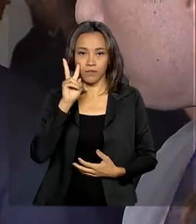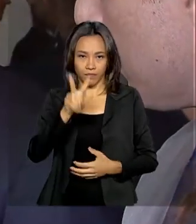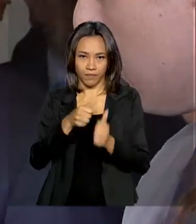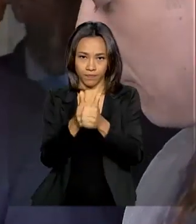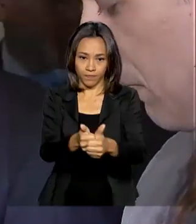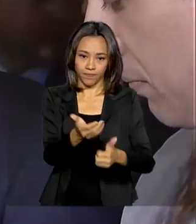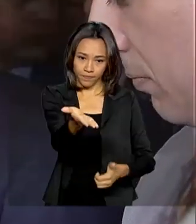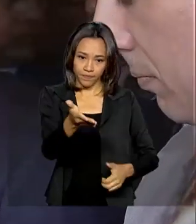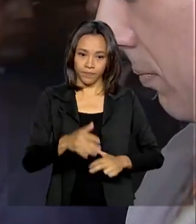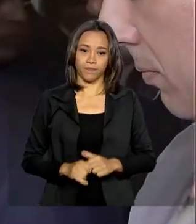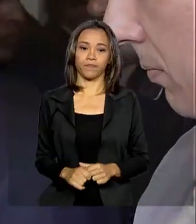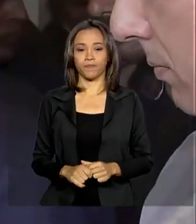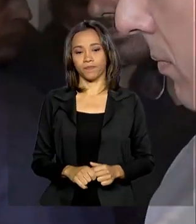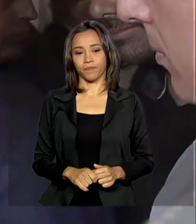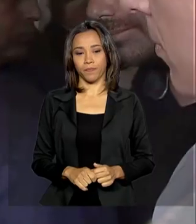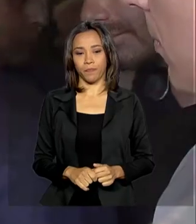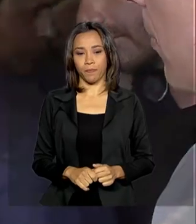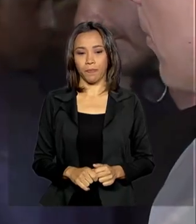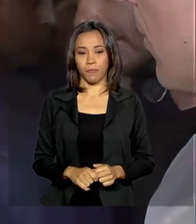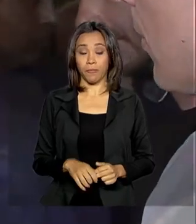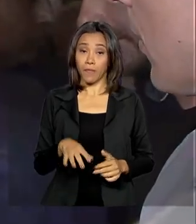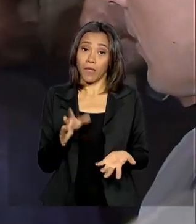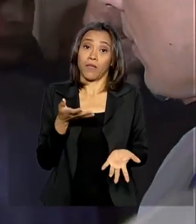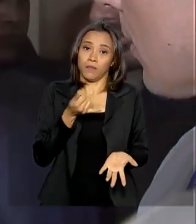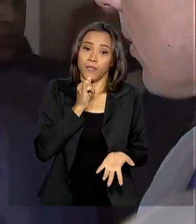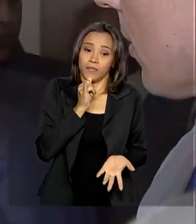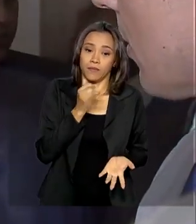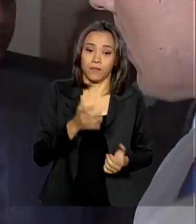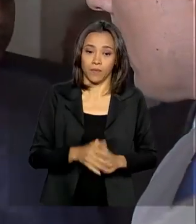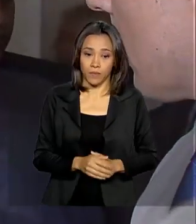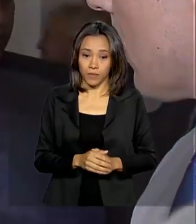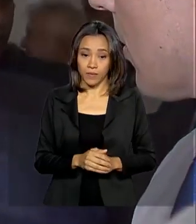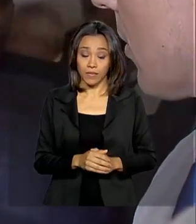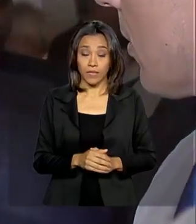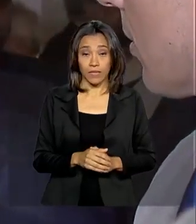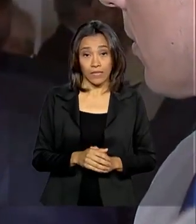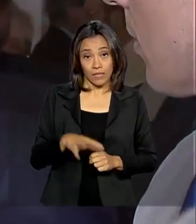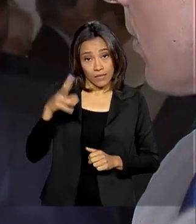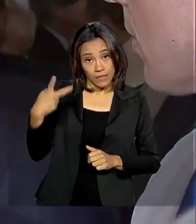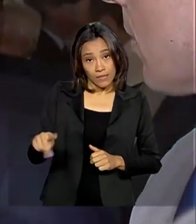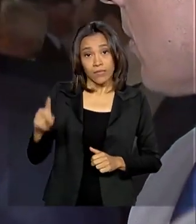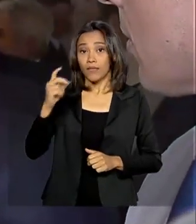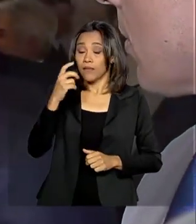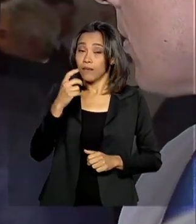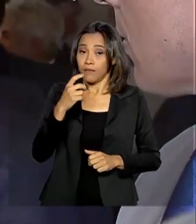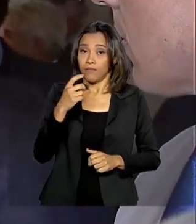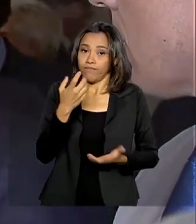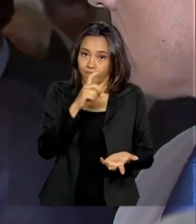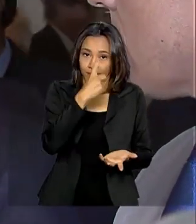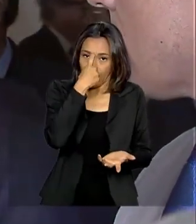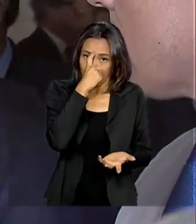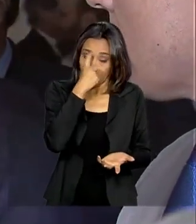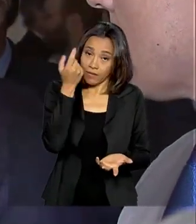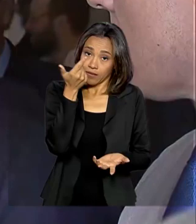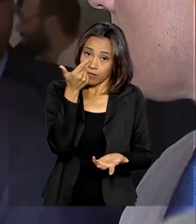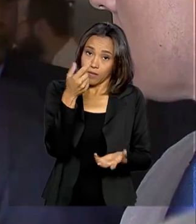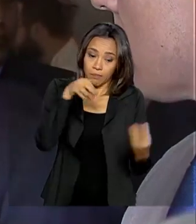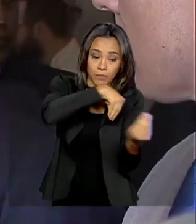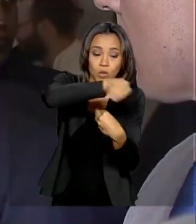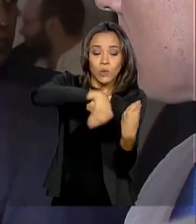Se eles, por exemplo, agregarem mais etanol na gasolina,